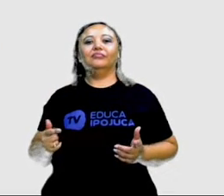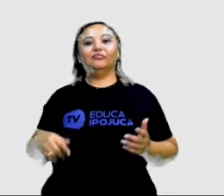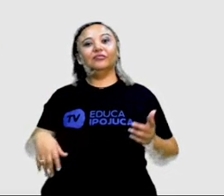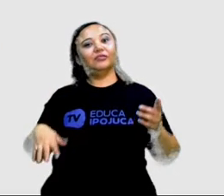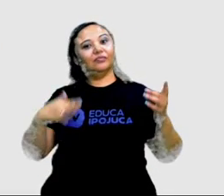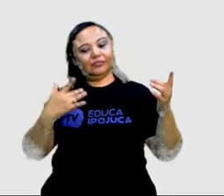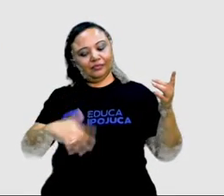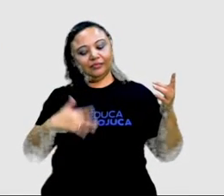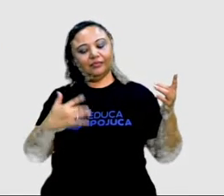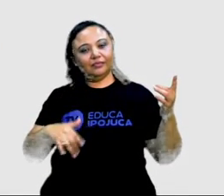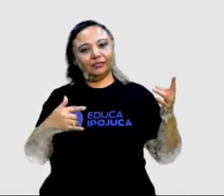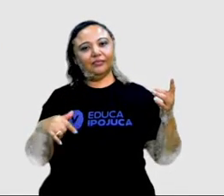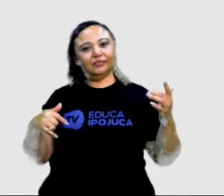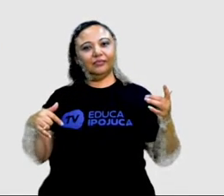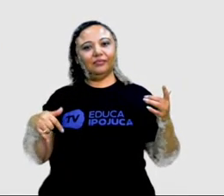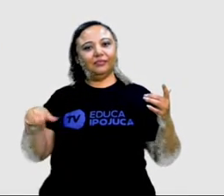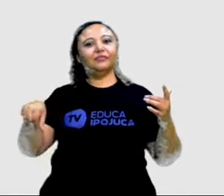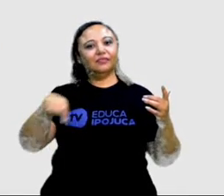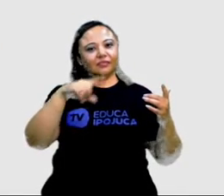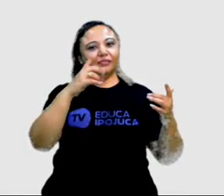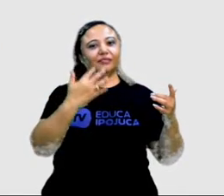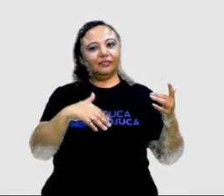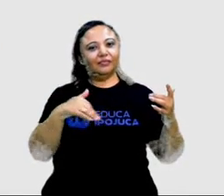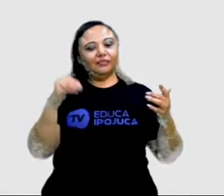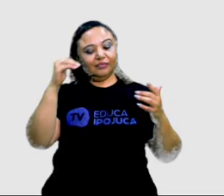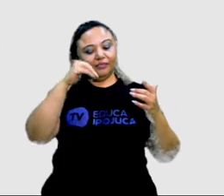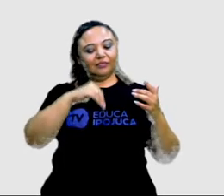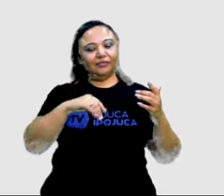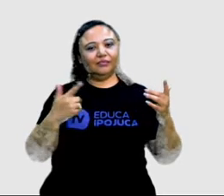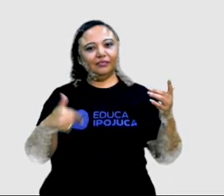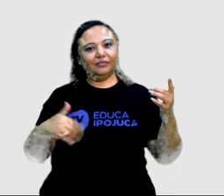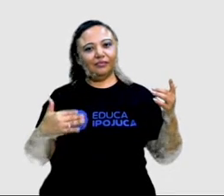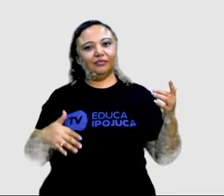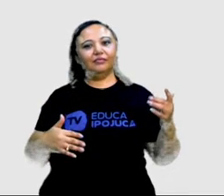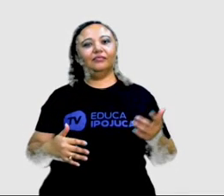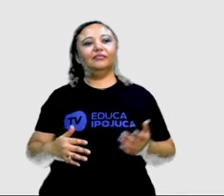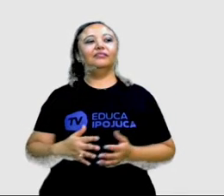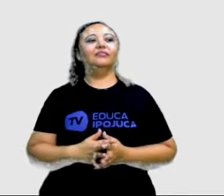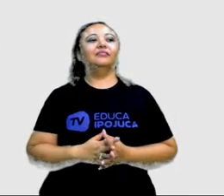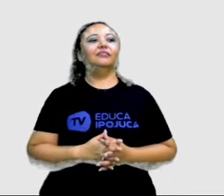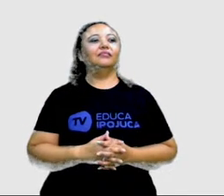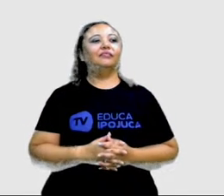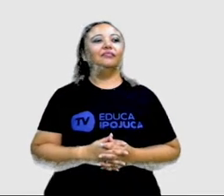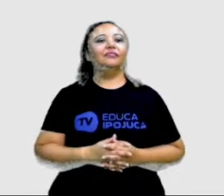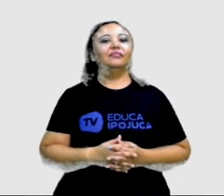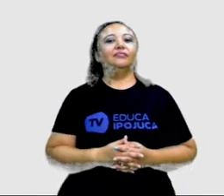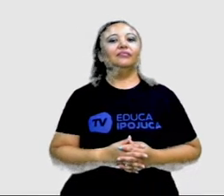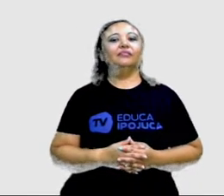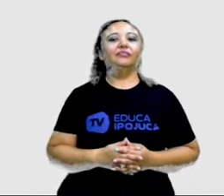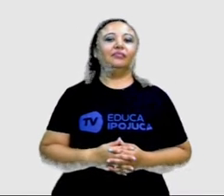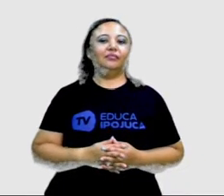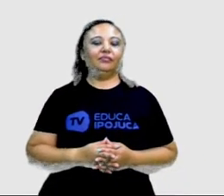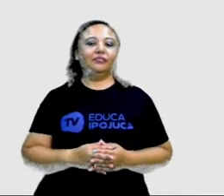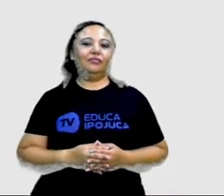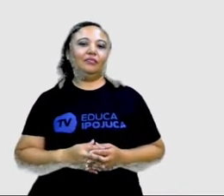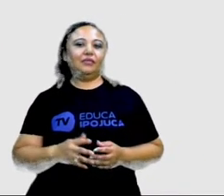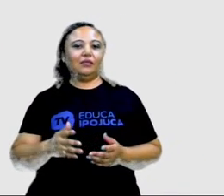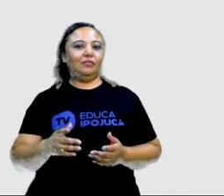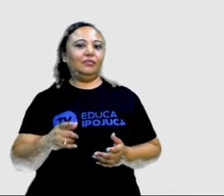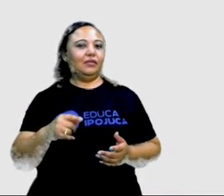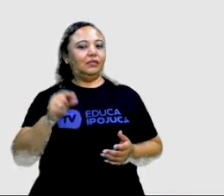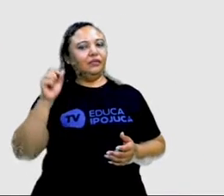Na viola do urubu. Qual a ideia do sapo para chegar à festa? Ele não tinha, no começo ele não tinha ideia.